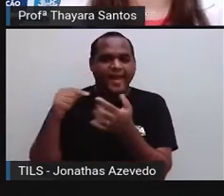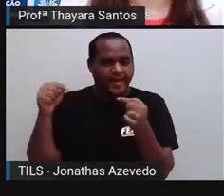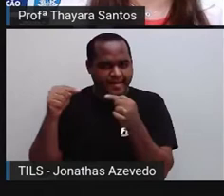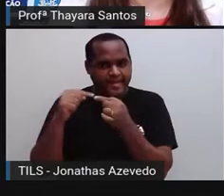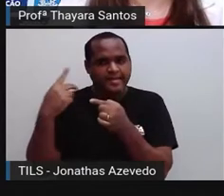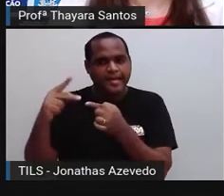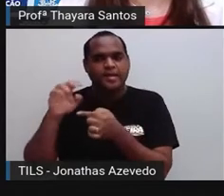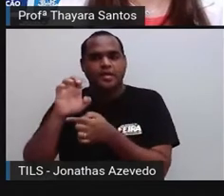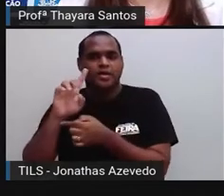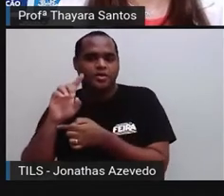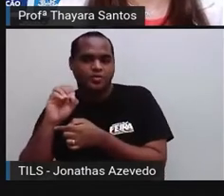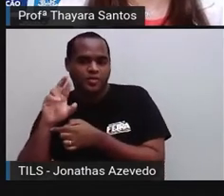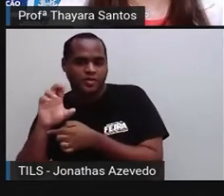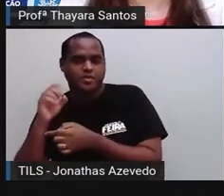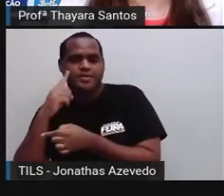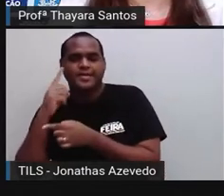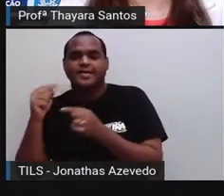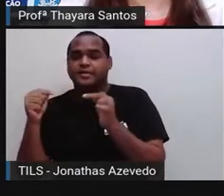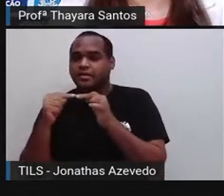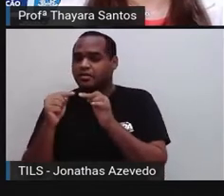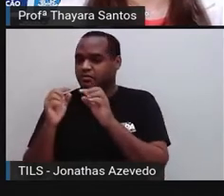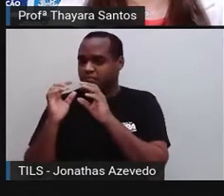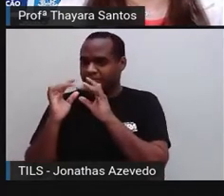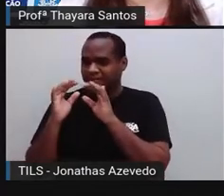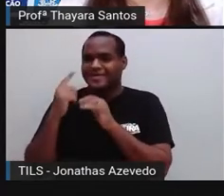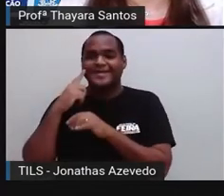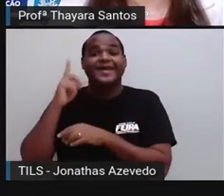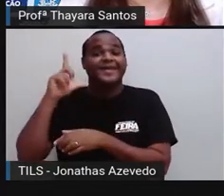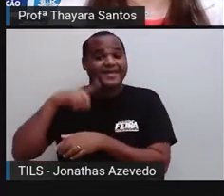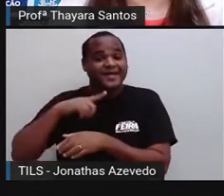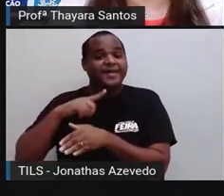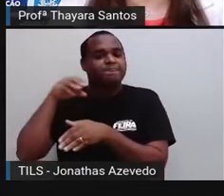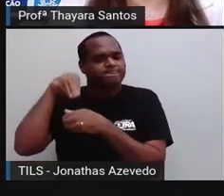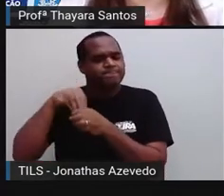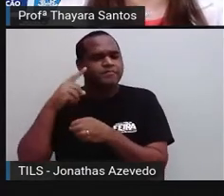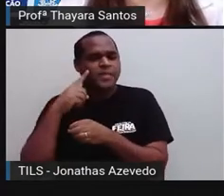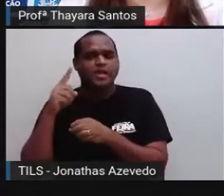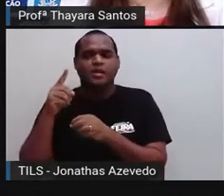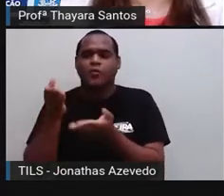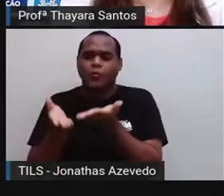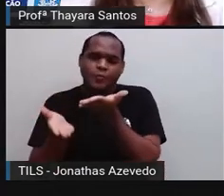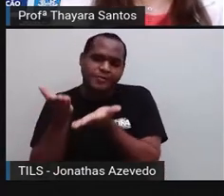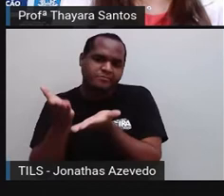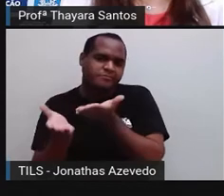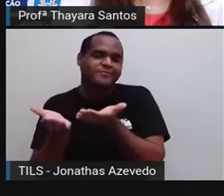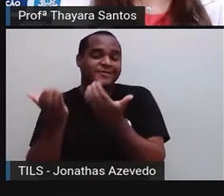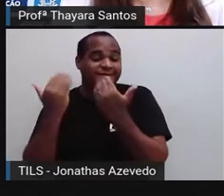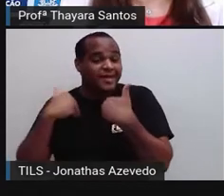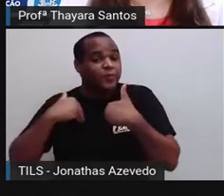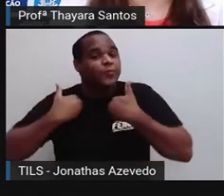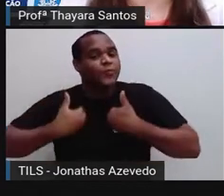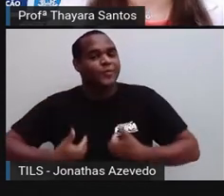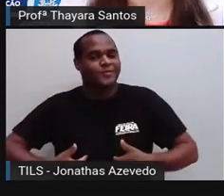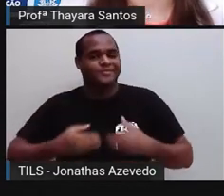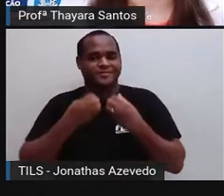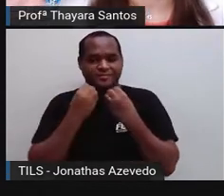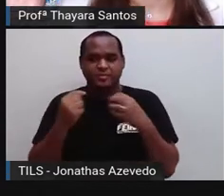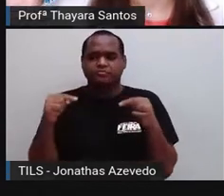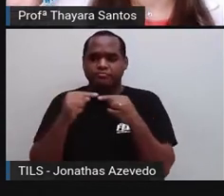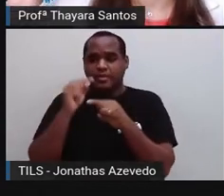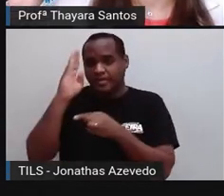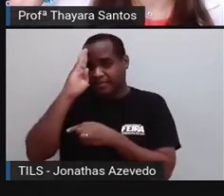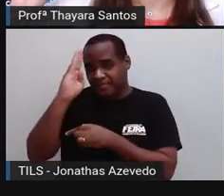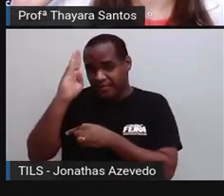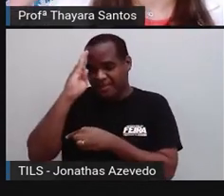endócrinas. E esses hormônios, eles vão exercer uma influência regulatória no nosso organismo, principalmente na função